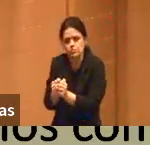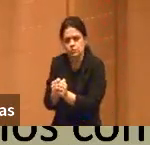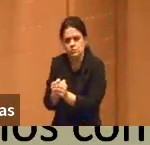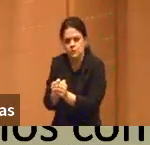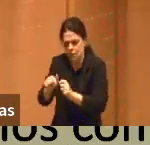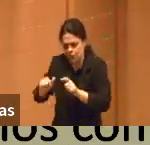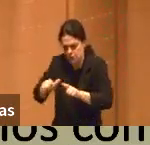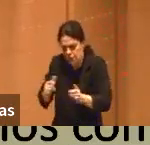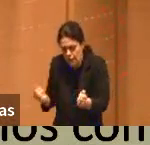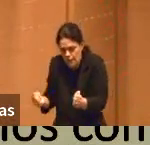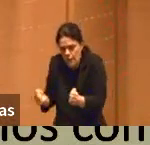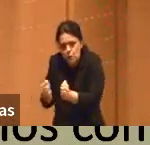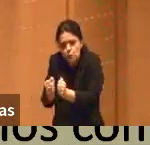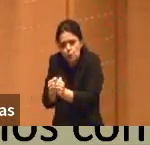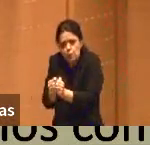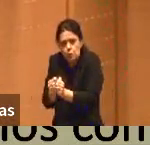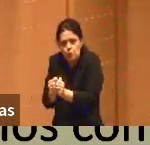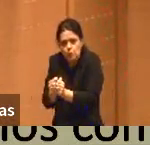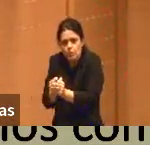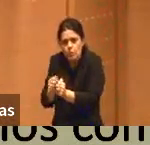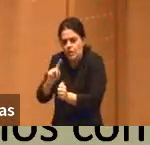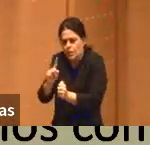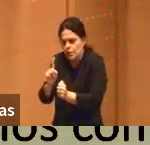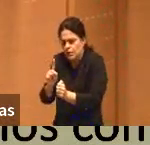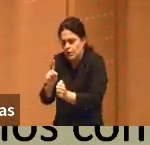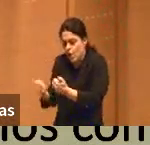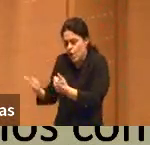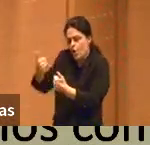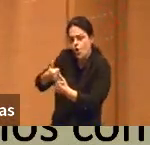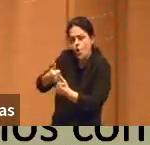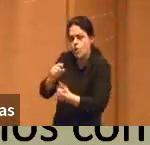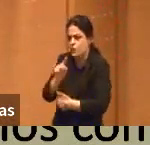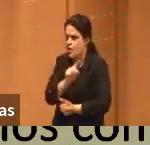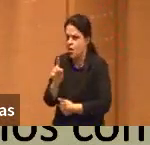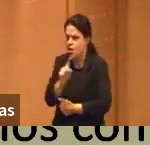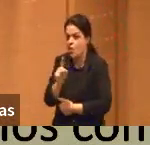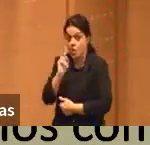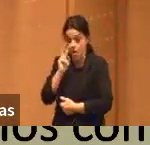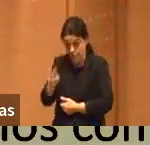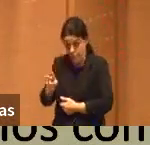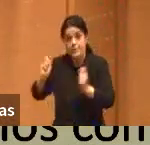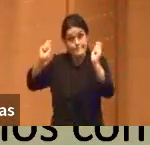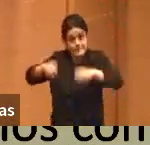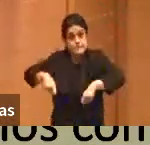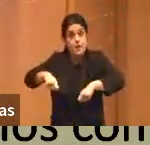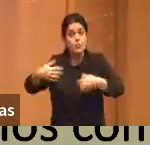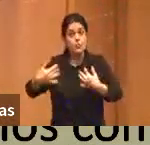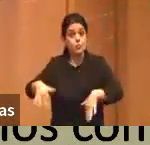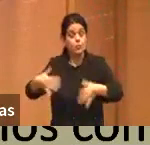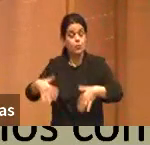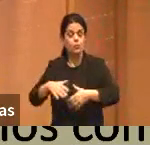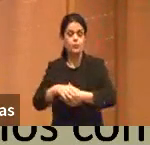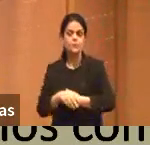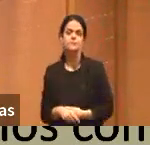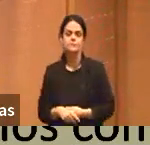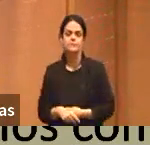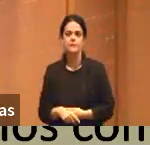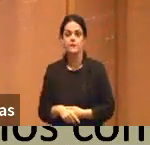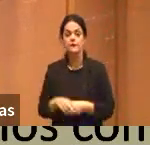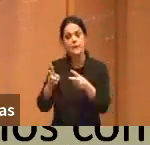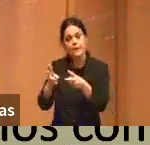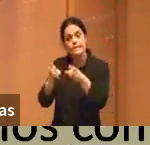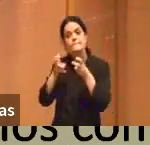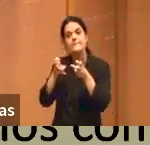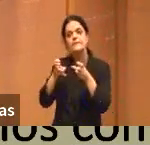deixando a inteligência fazer por ele, aí você vai ver uma potência enorme. Então, repara que a tecnologia é